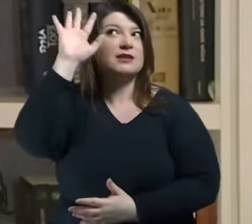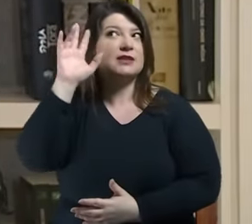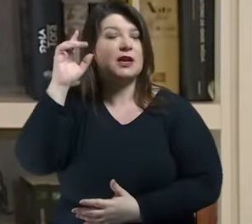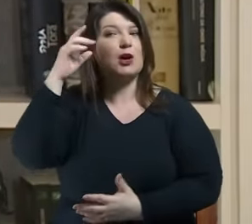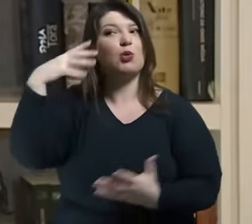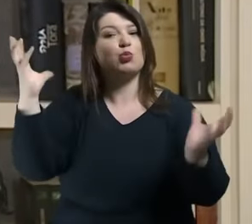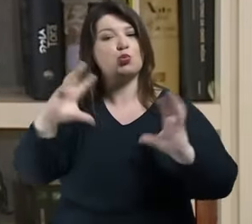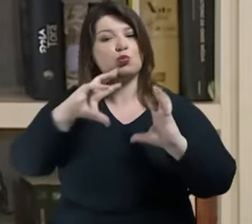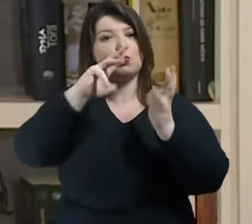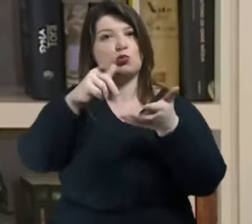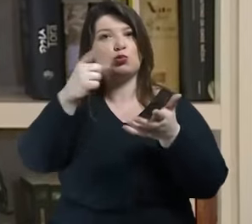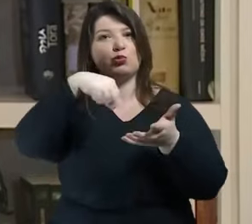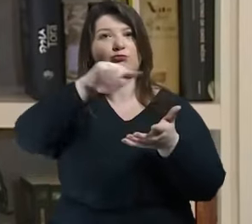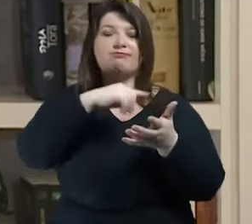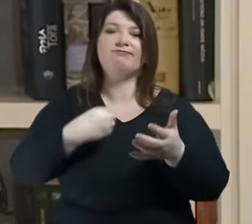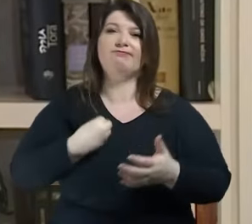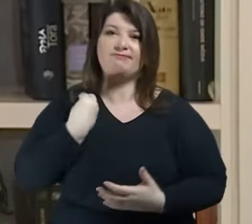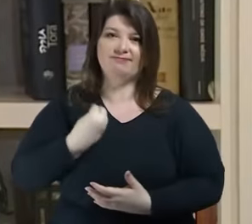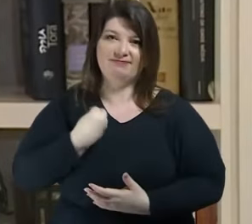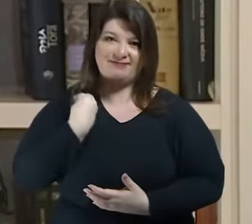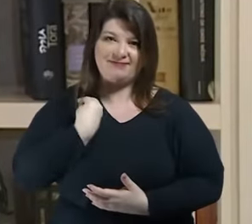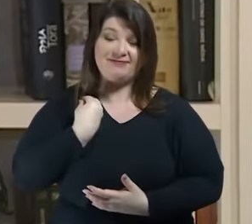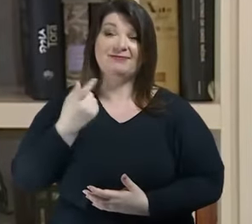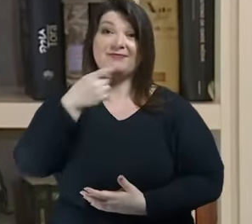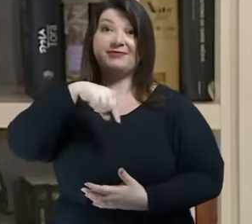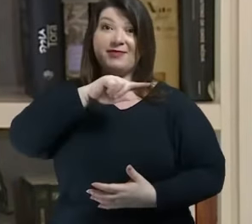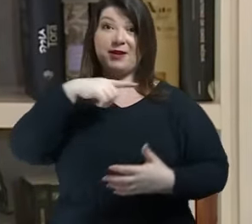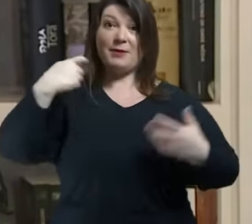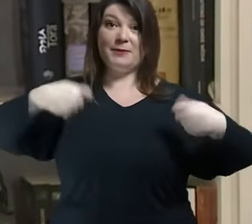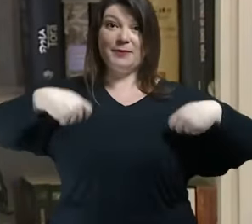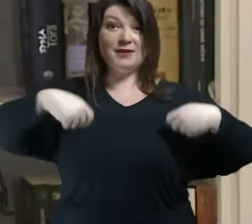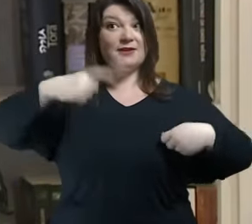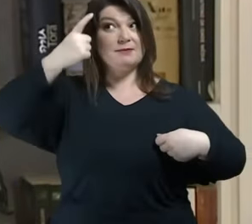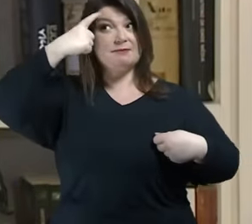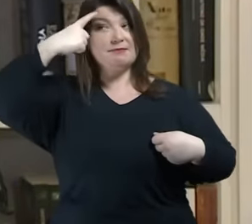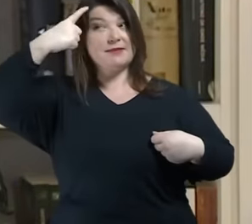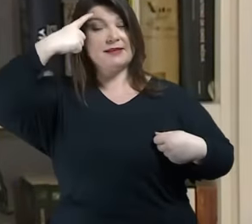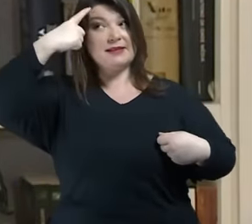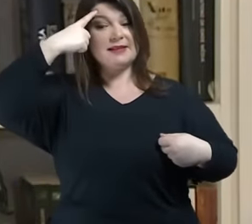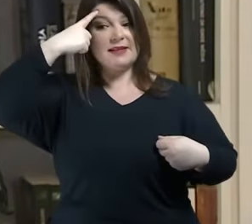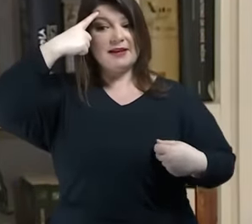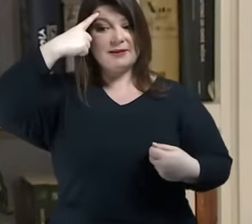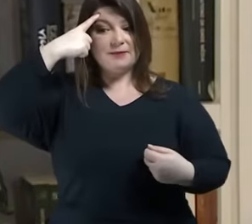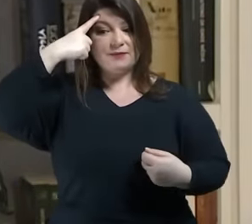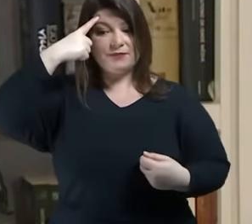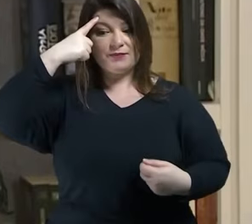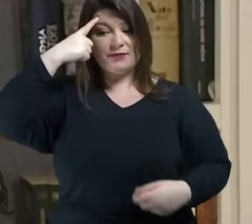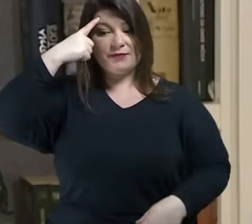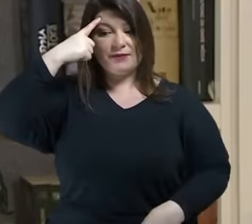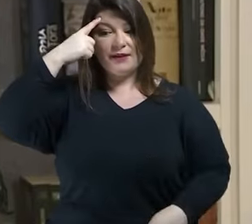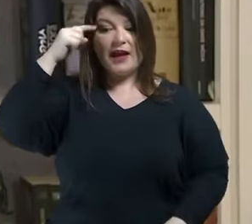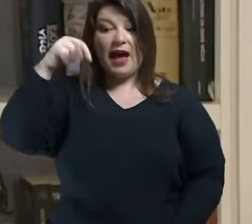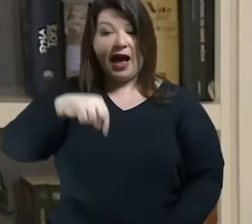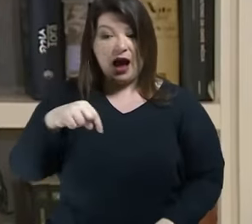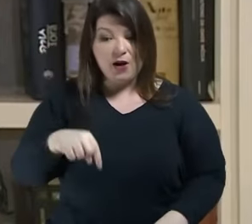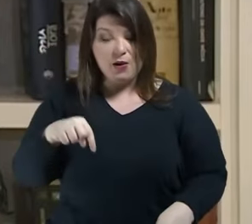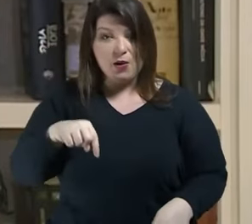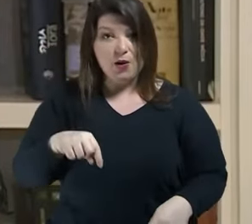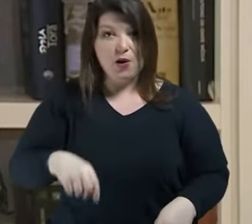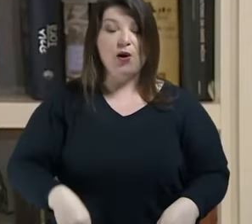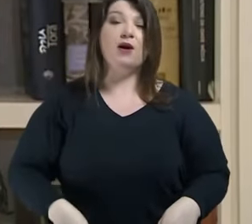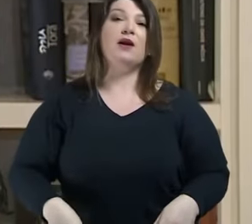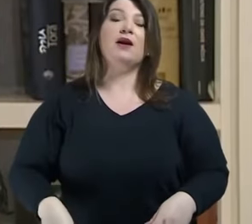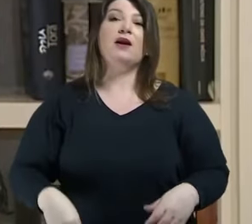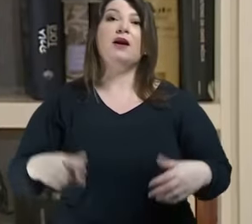em que eu tenho que pensar se realmente nesse mundo atual qual é o papel